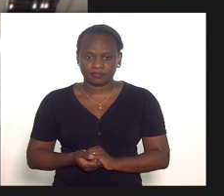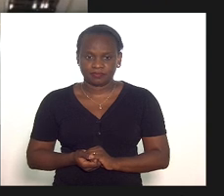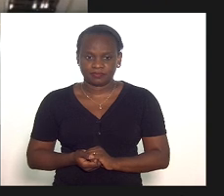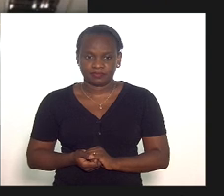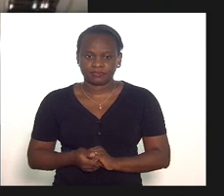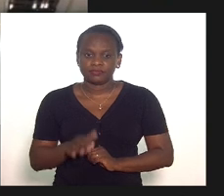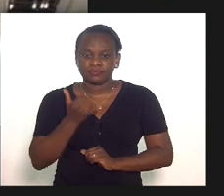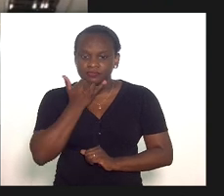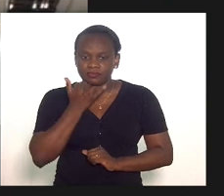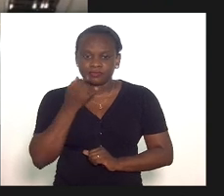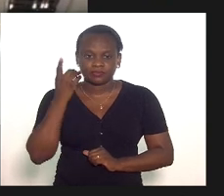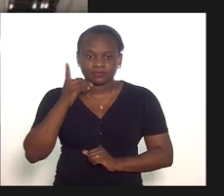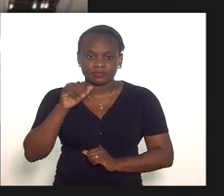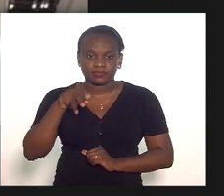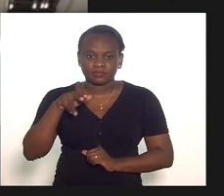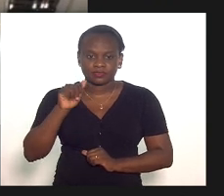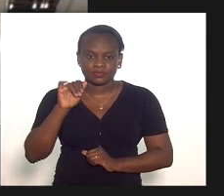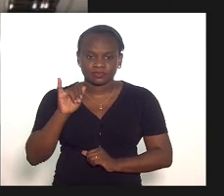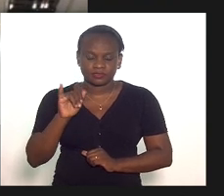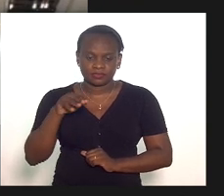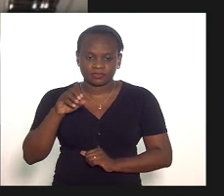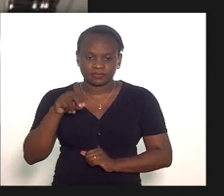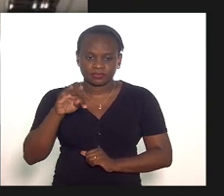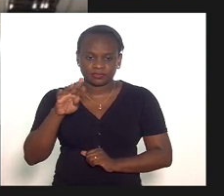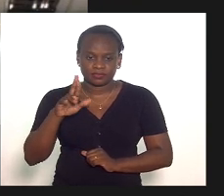desculpe deputada Dani Monteiro